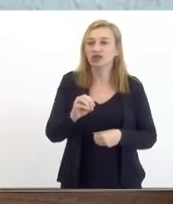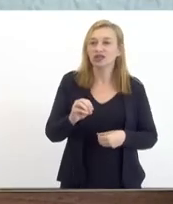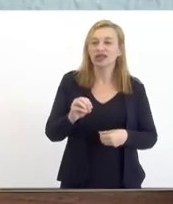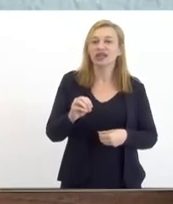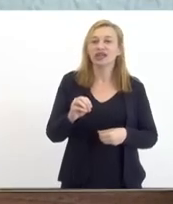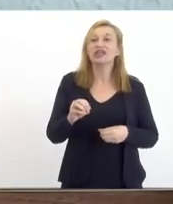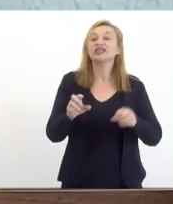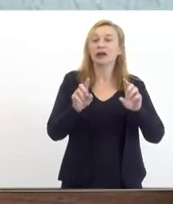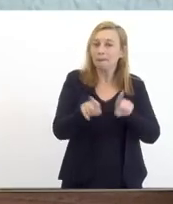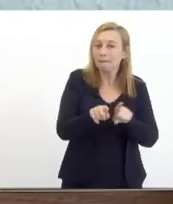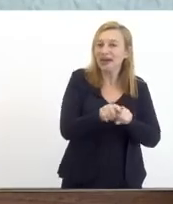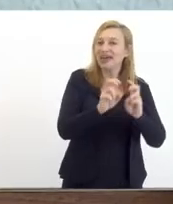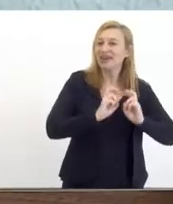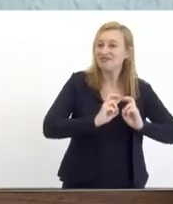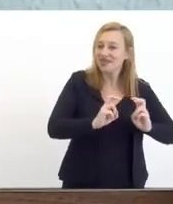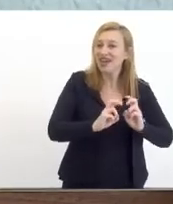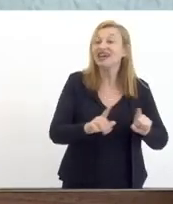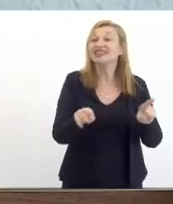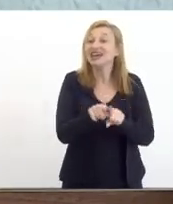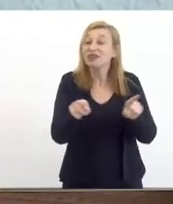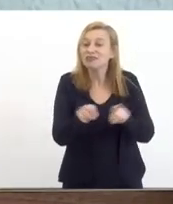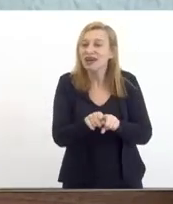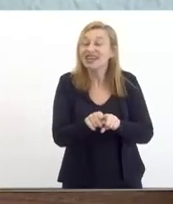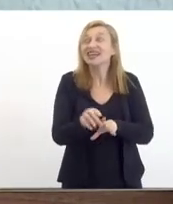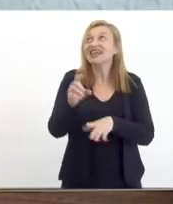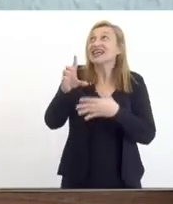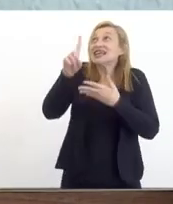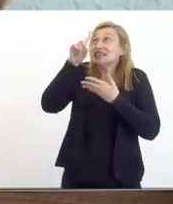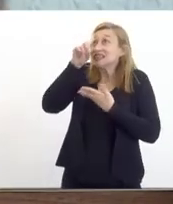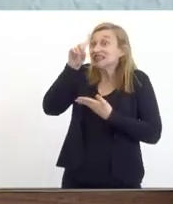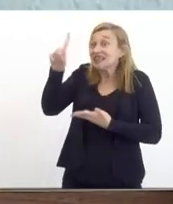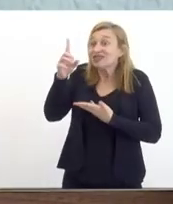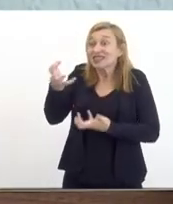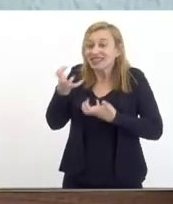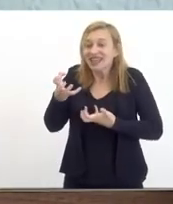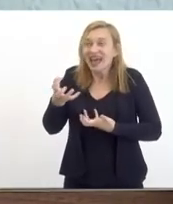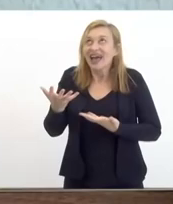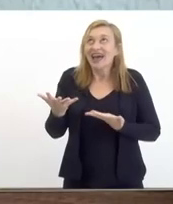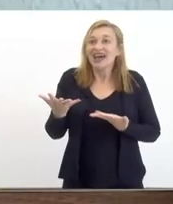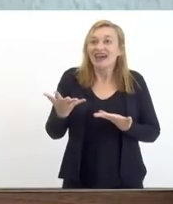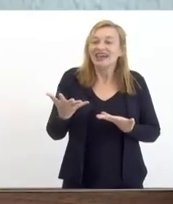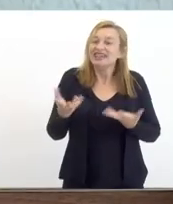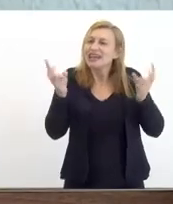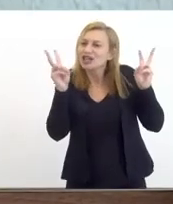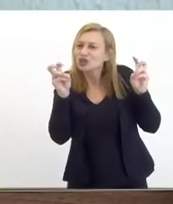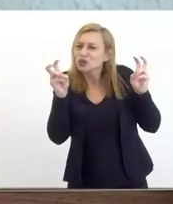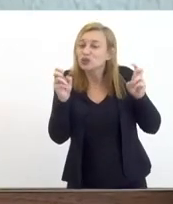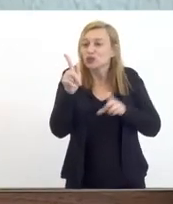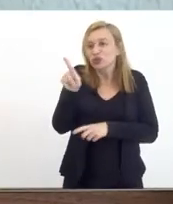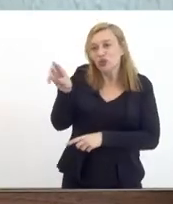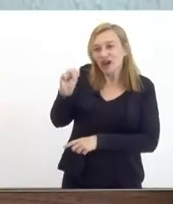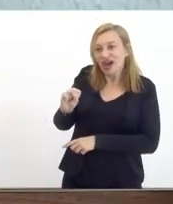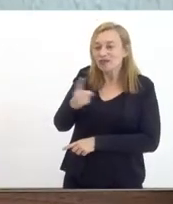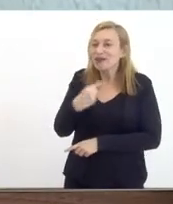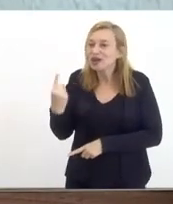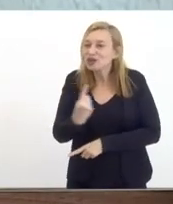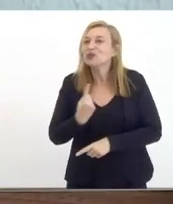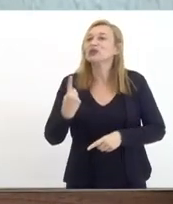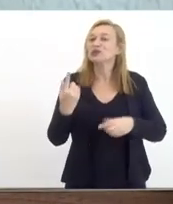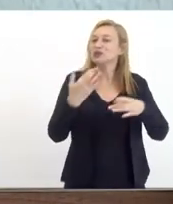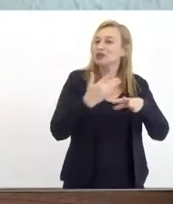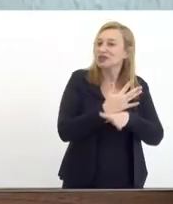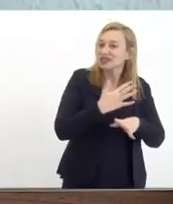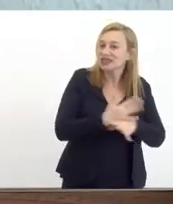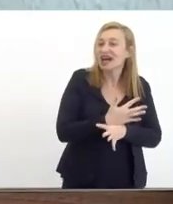férrea também e vamos trazer se Deus quiser essa questão do gás para a nossa região